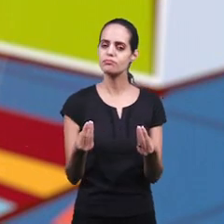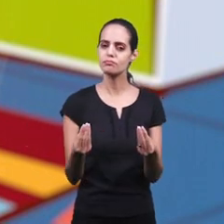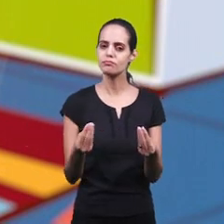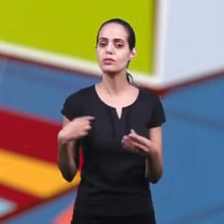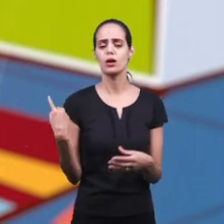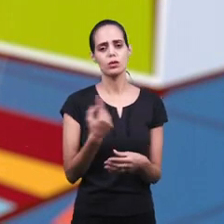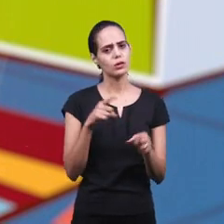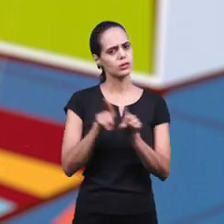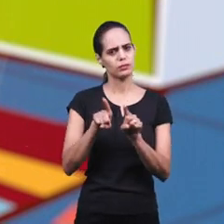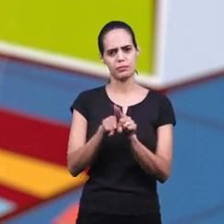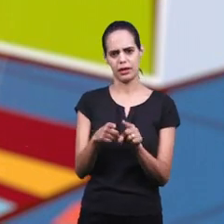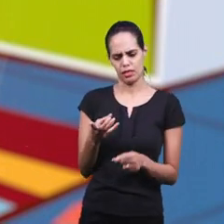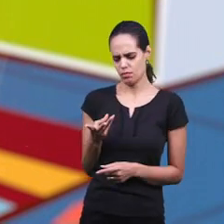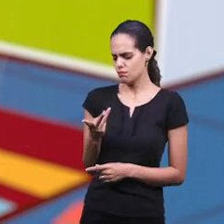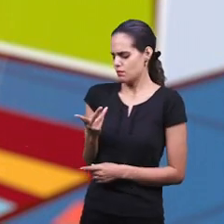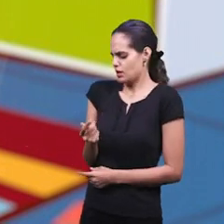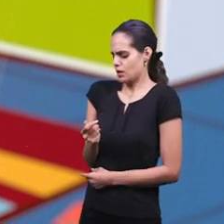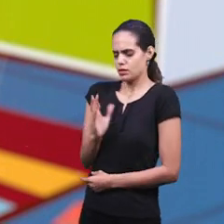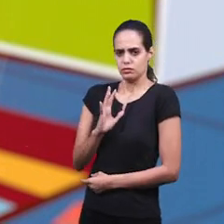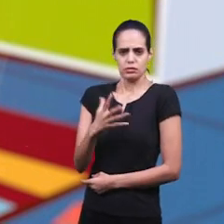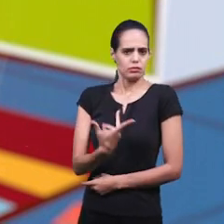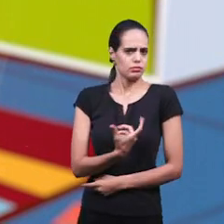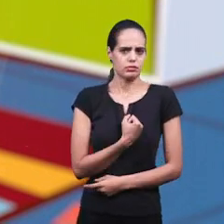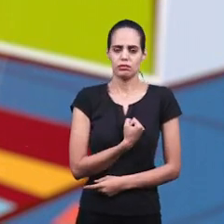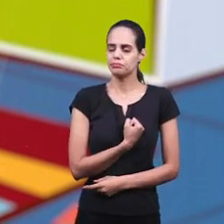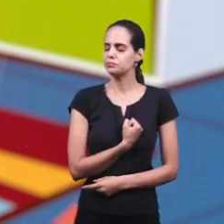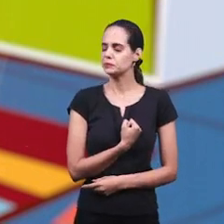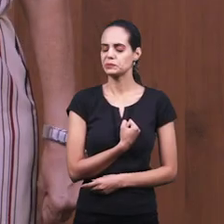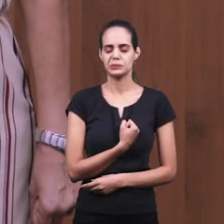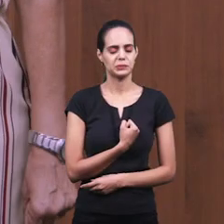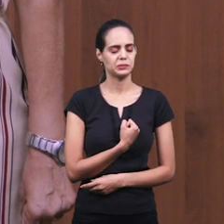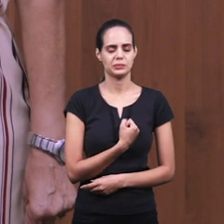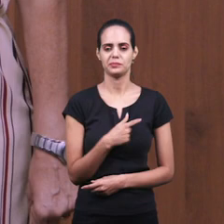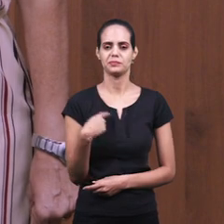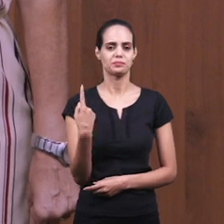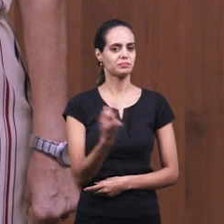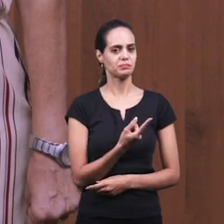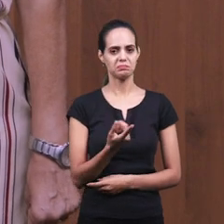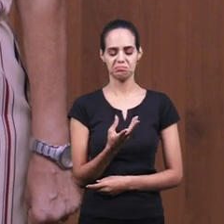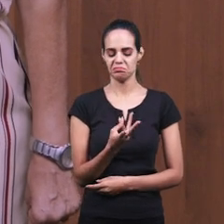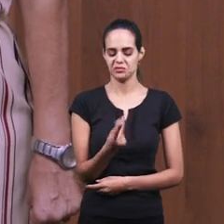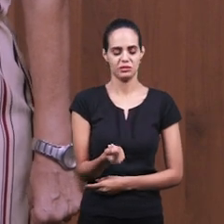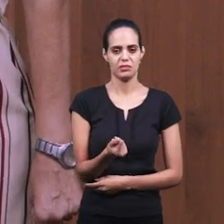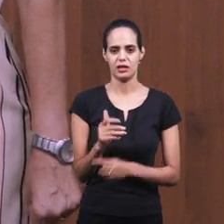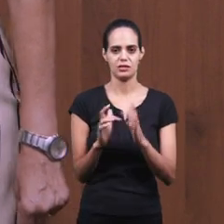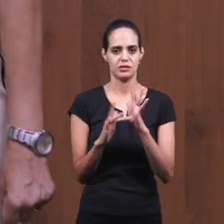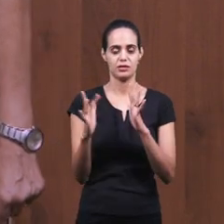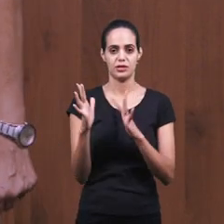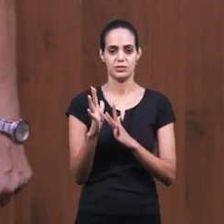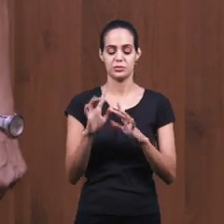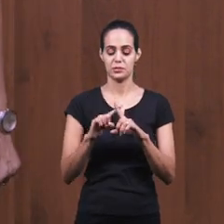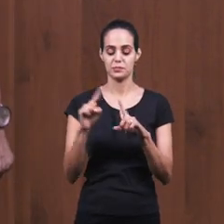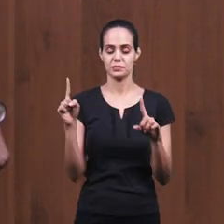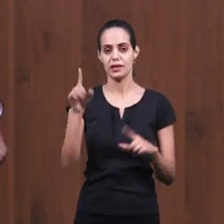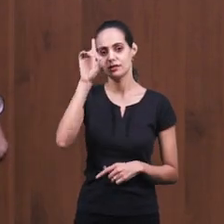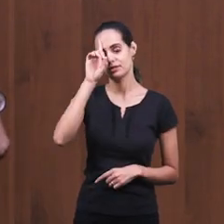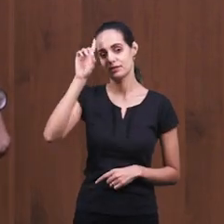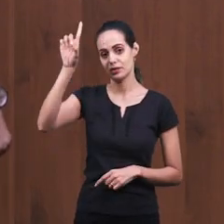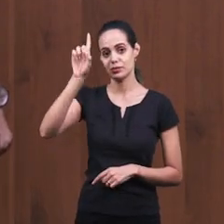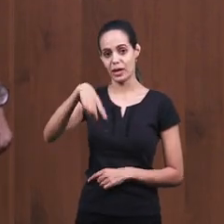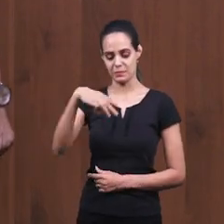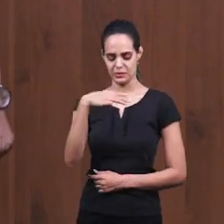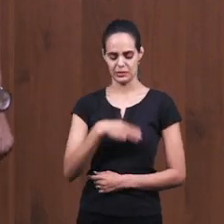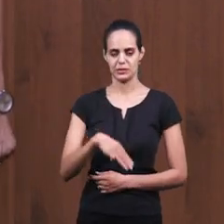também não merecemos a salvação Nós não merecemos Jesus Mas Deus é